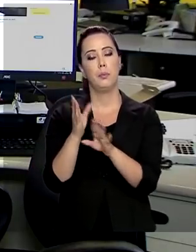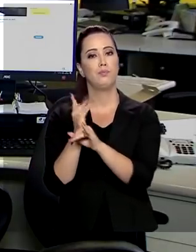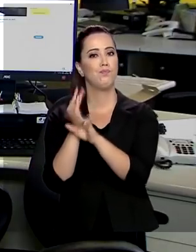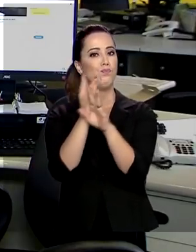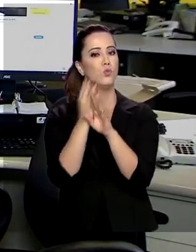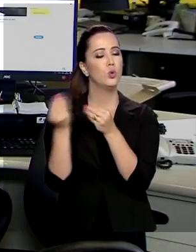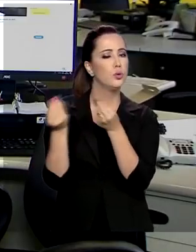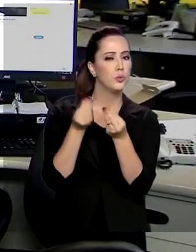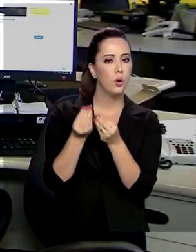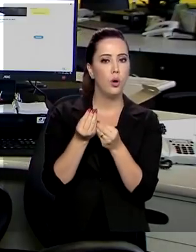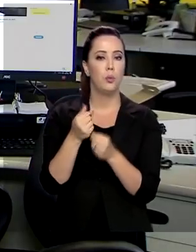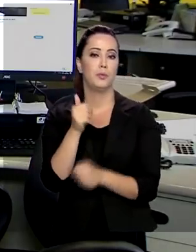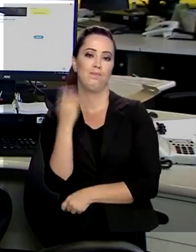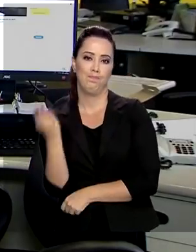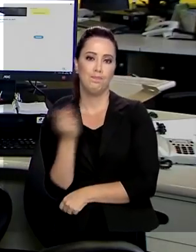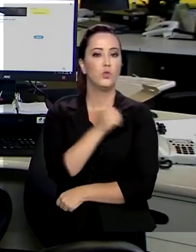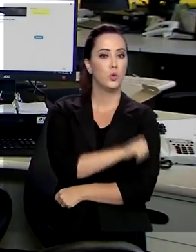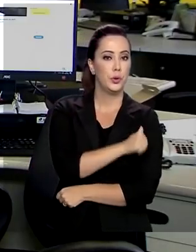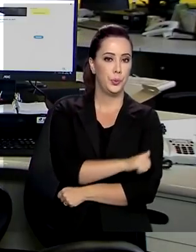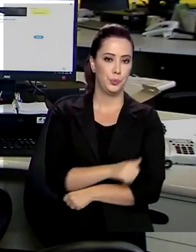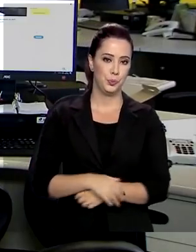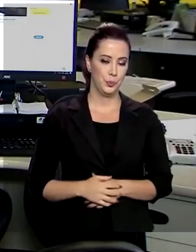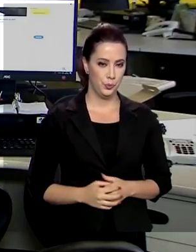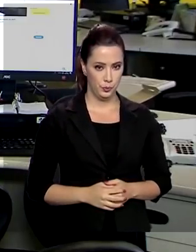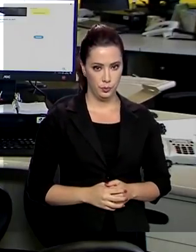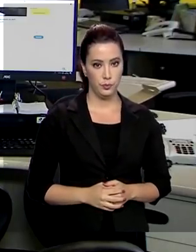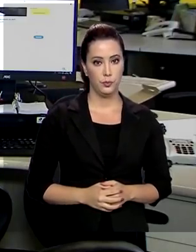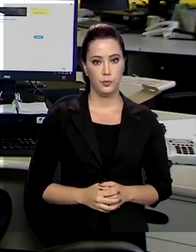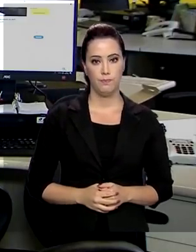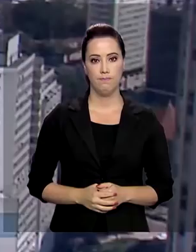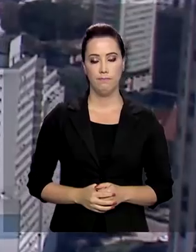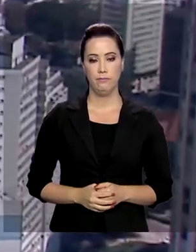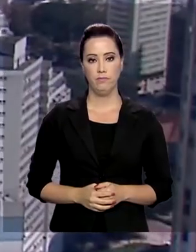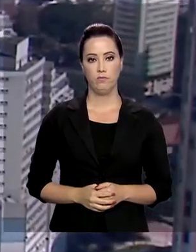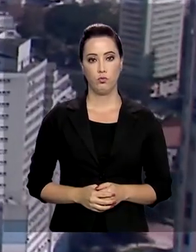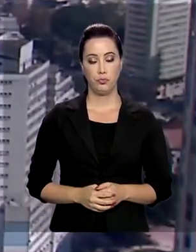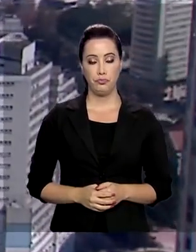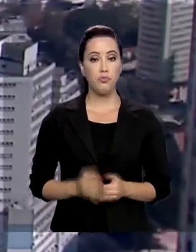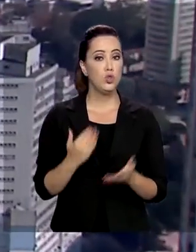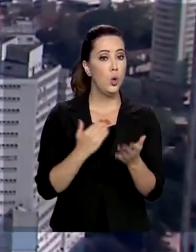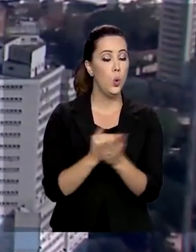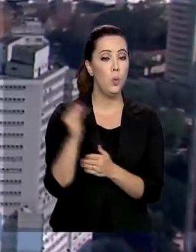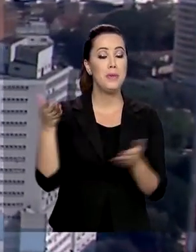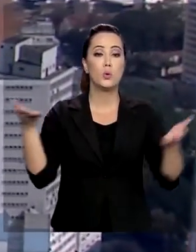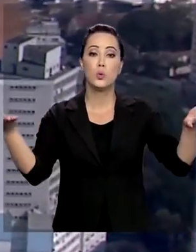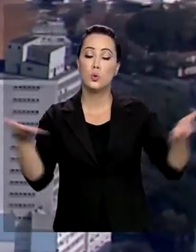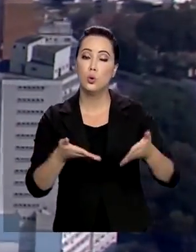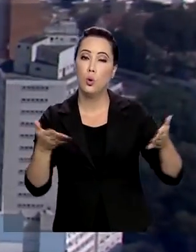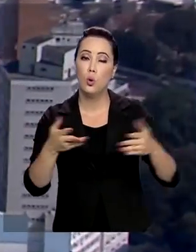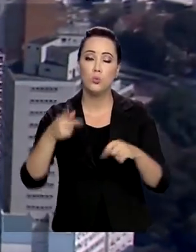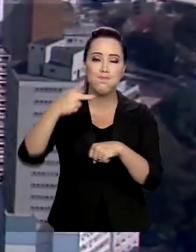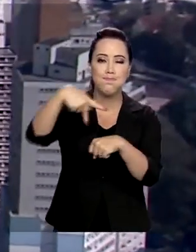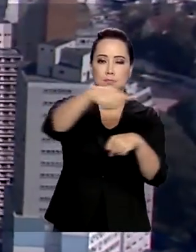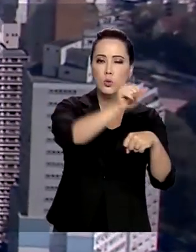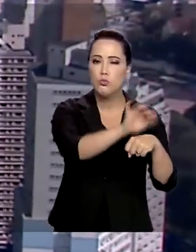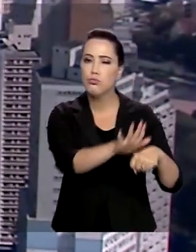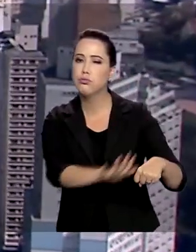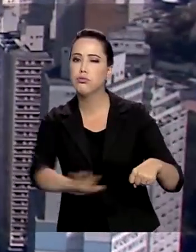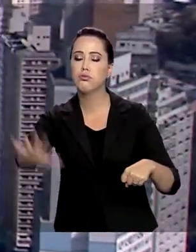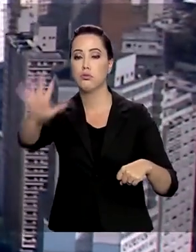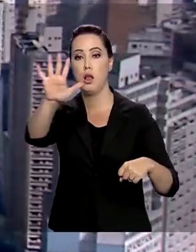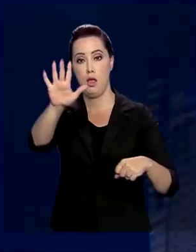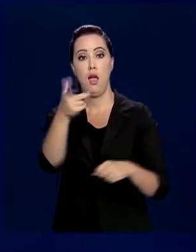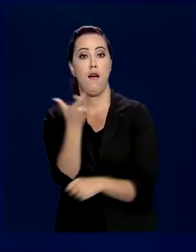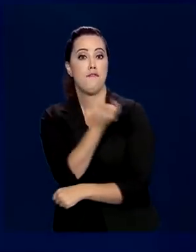Do Rio de Janeiro, Igor Santos para o governo agora. E começou hoje em todo o país a campanha nacional de